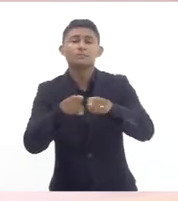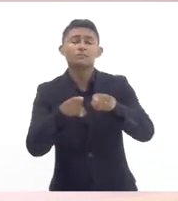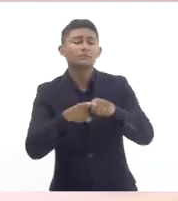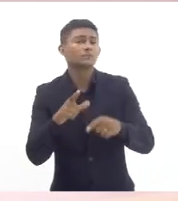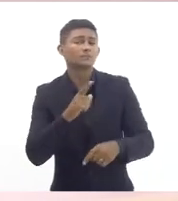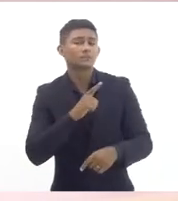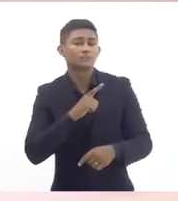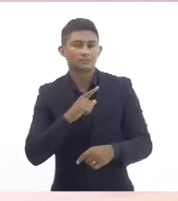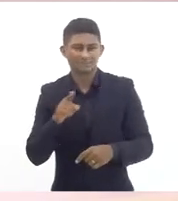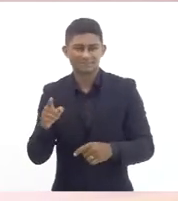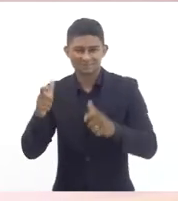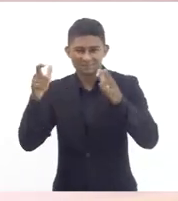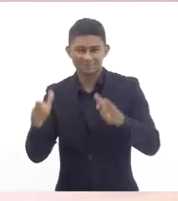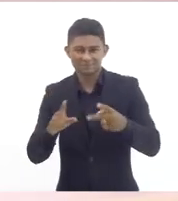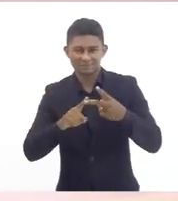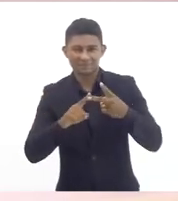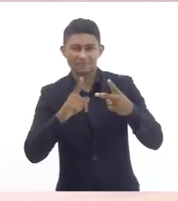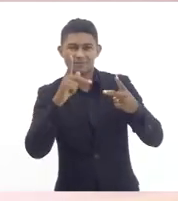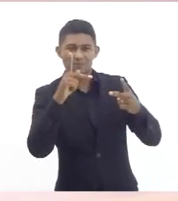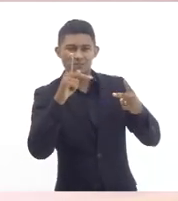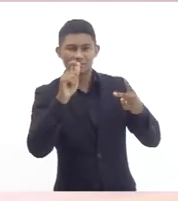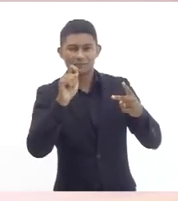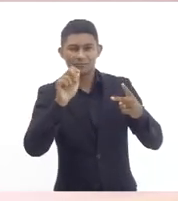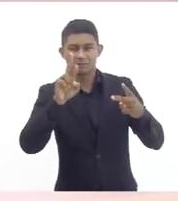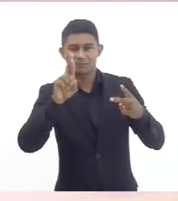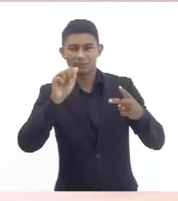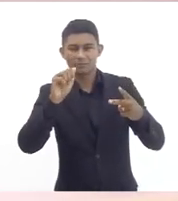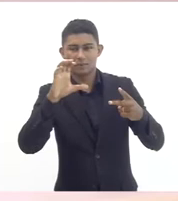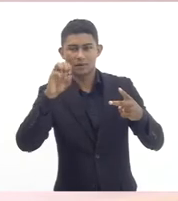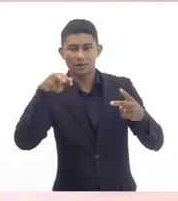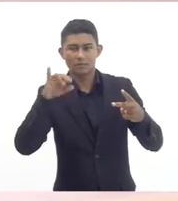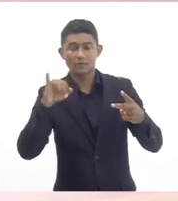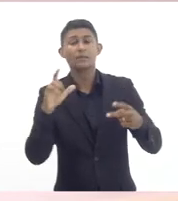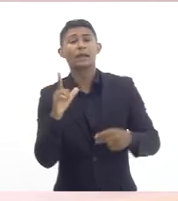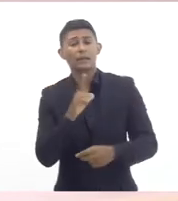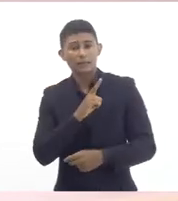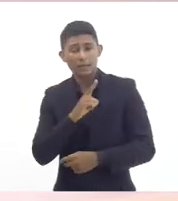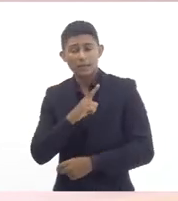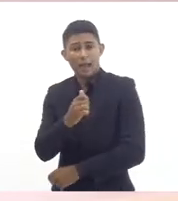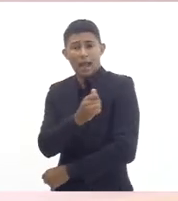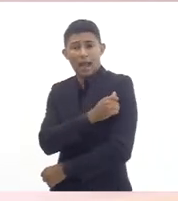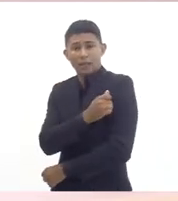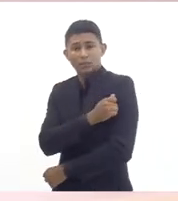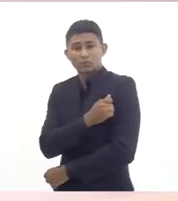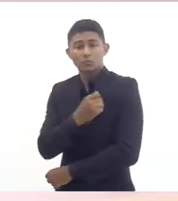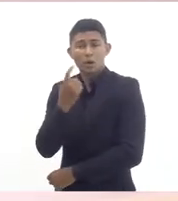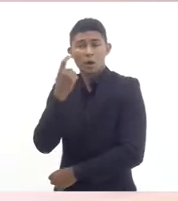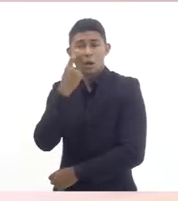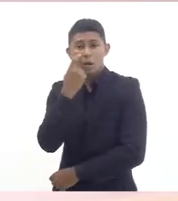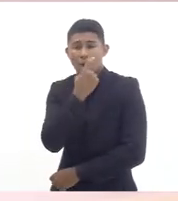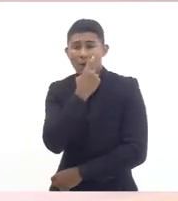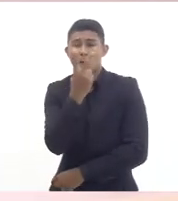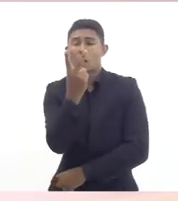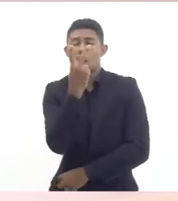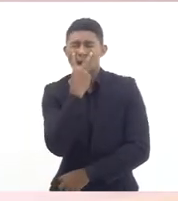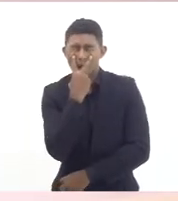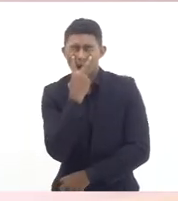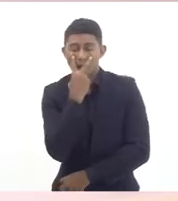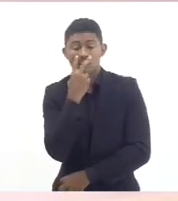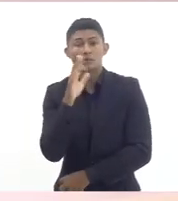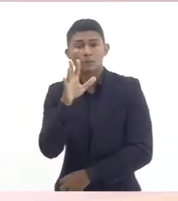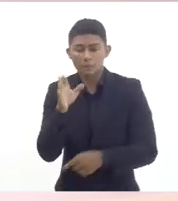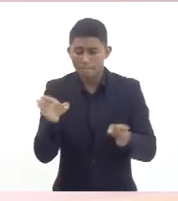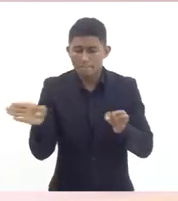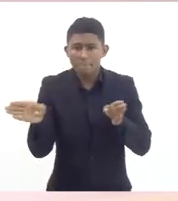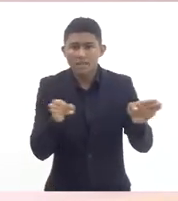em Paracambi nós temos um aluno que é 100% deficiente visual e não tem nenhum mediador ele foi admitido